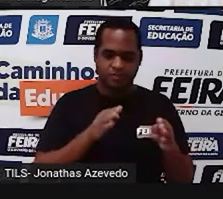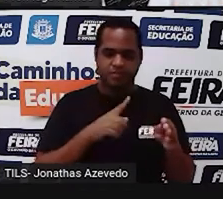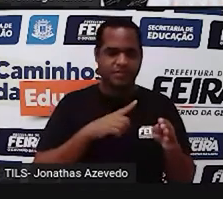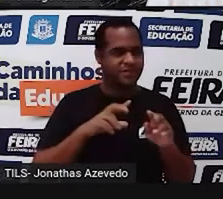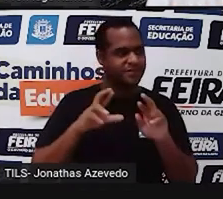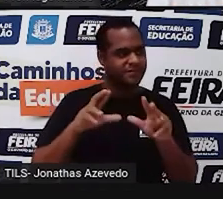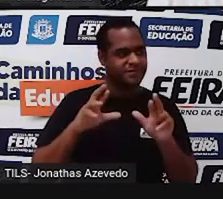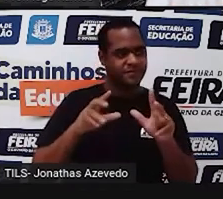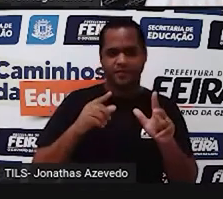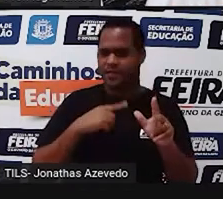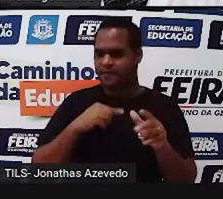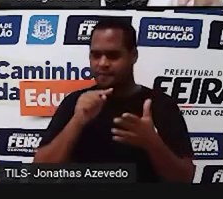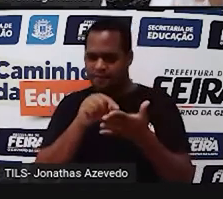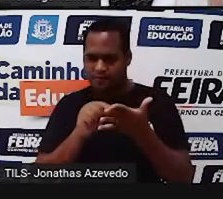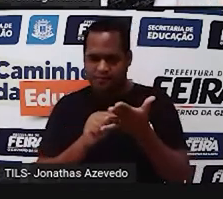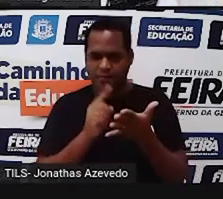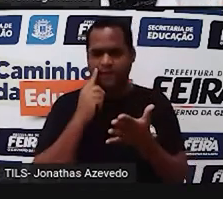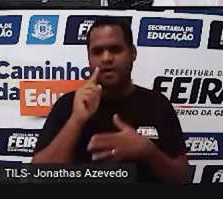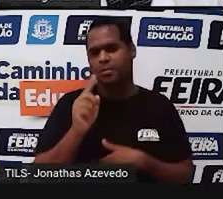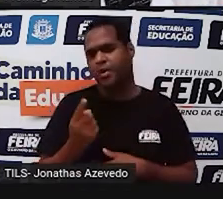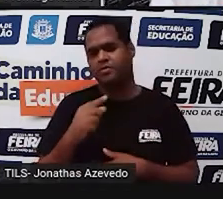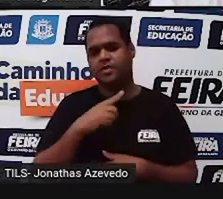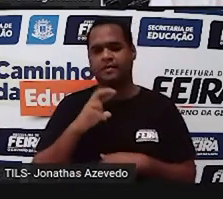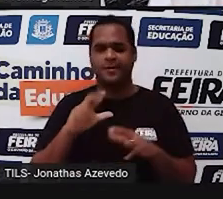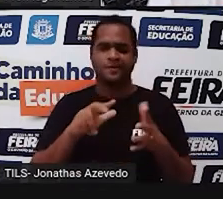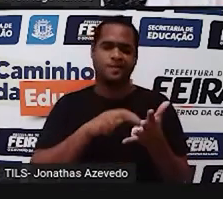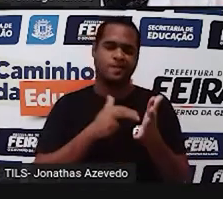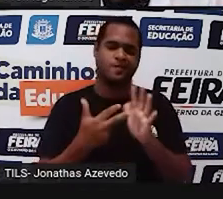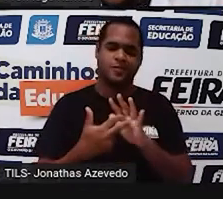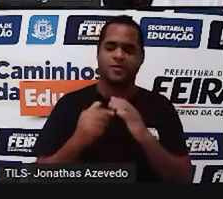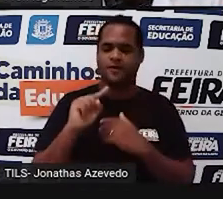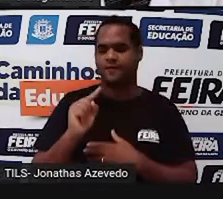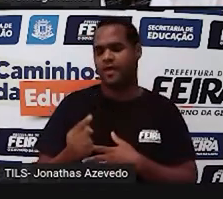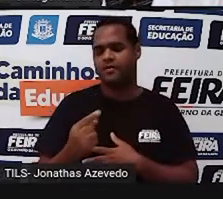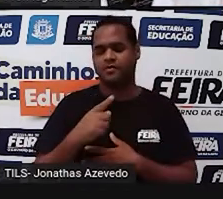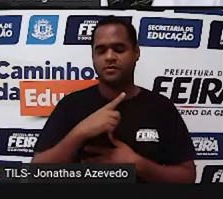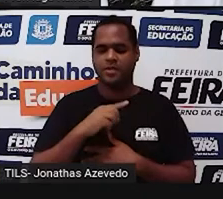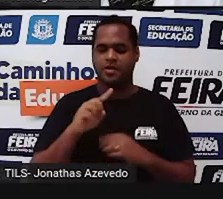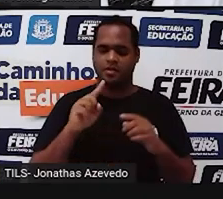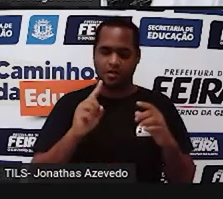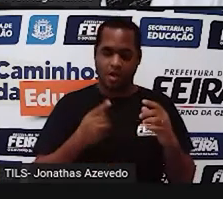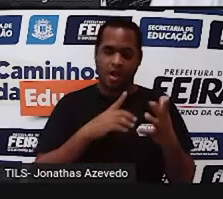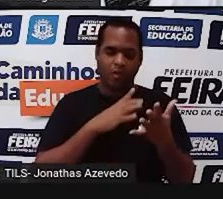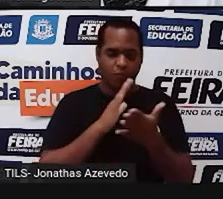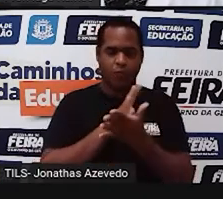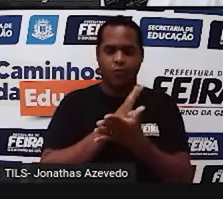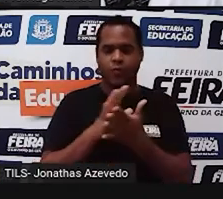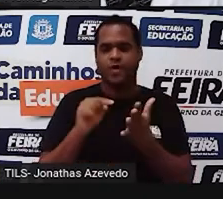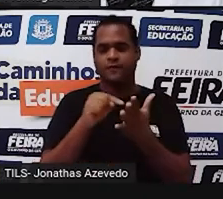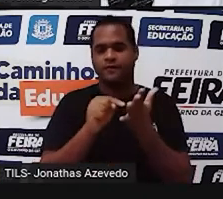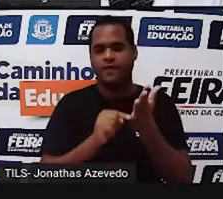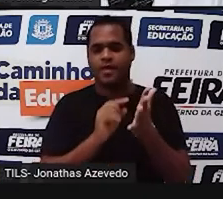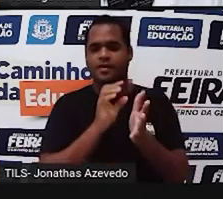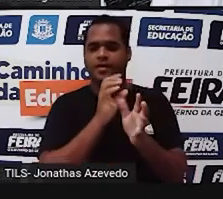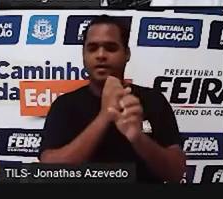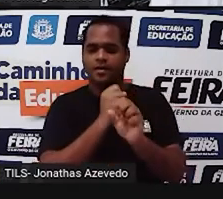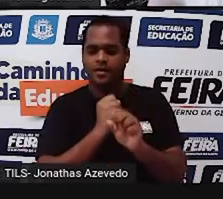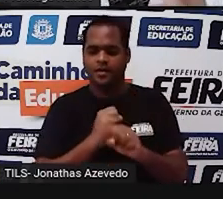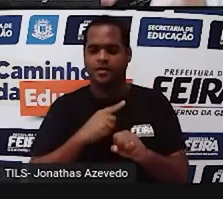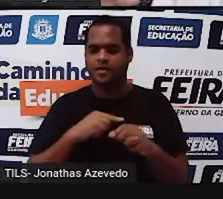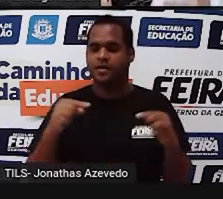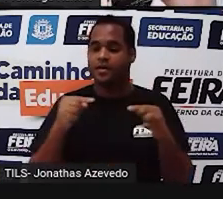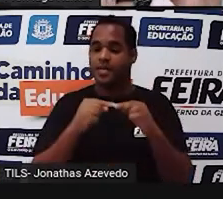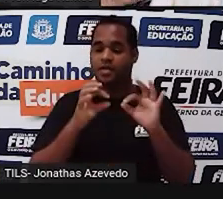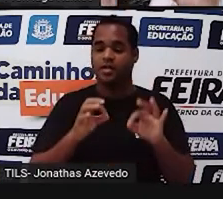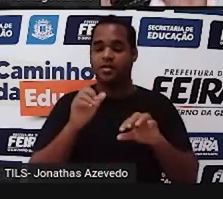quando você digita o ponto, ele tem o significado da vírgula. Tem calculadoras que funcionam, sim, né? Dessa forma